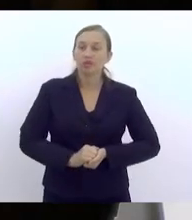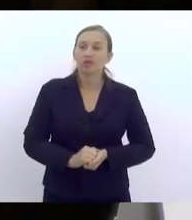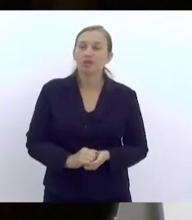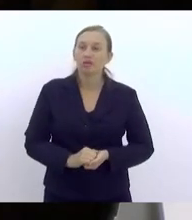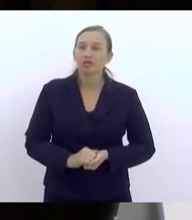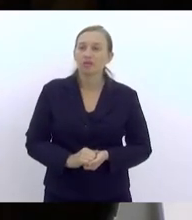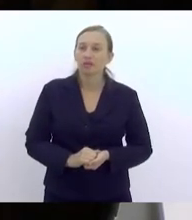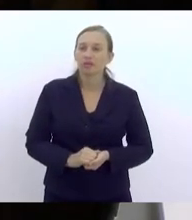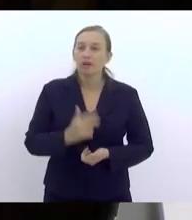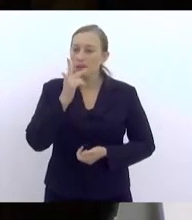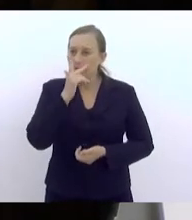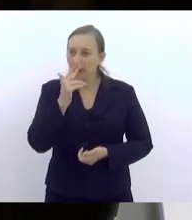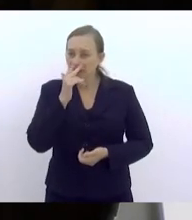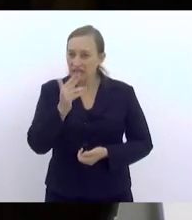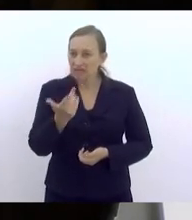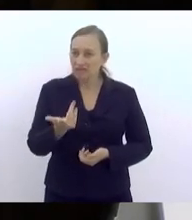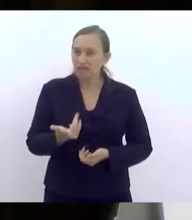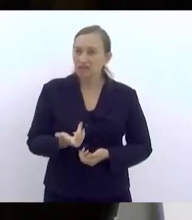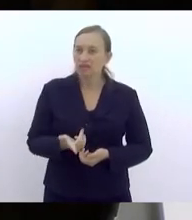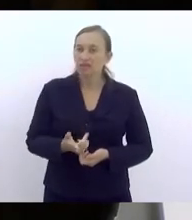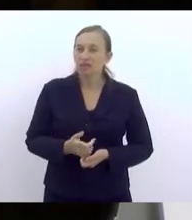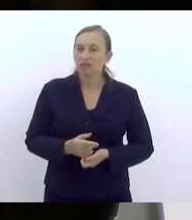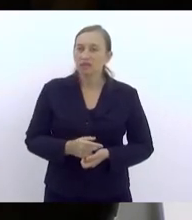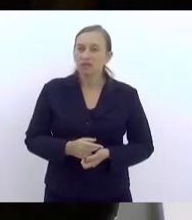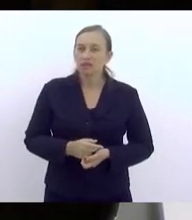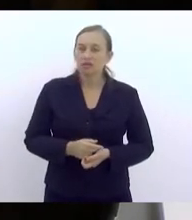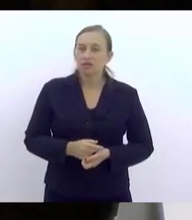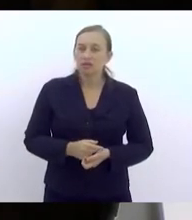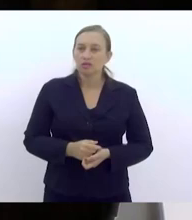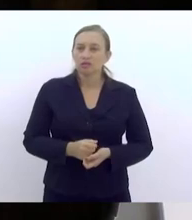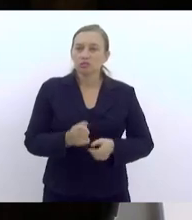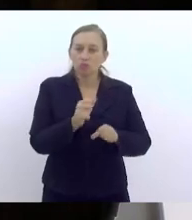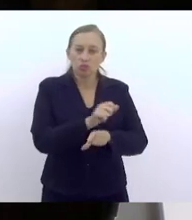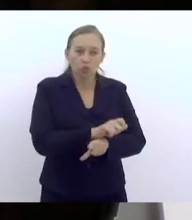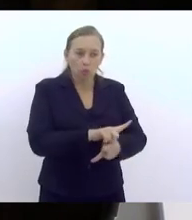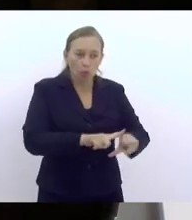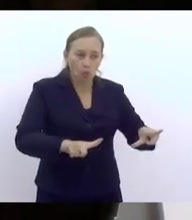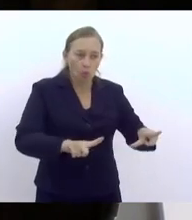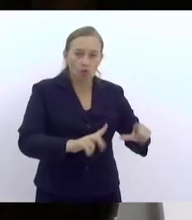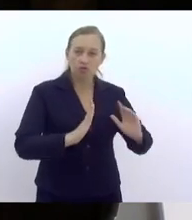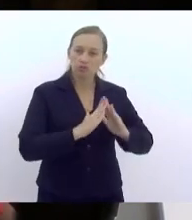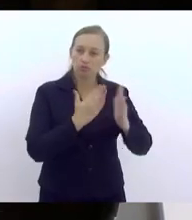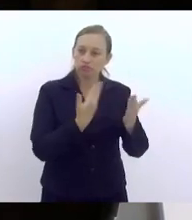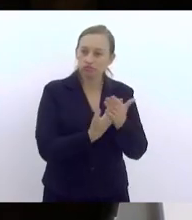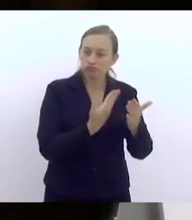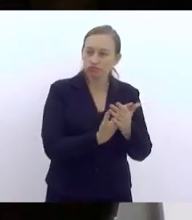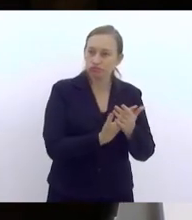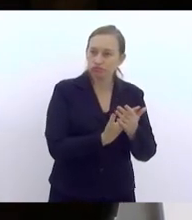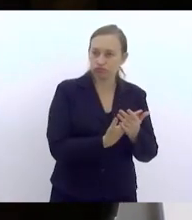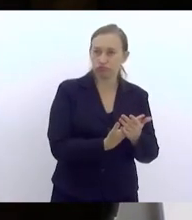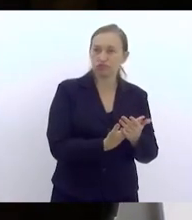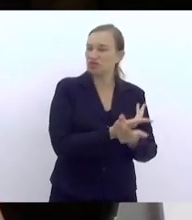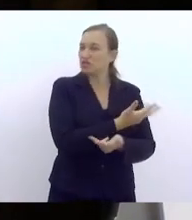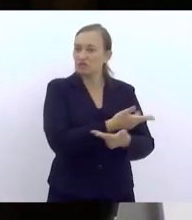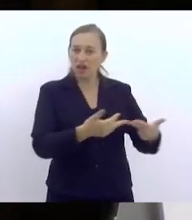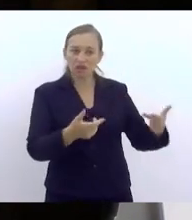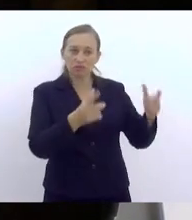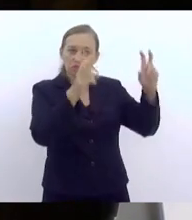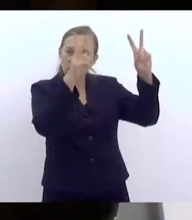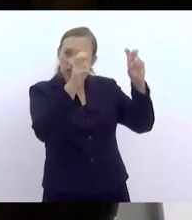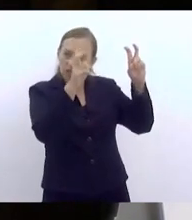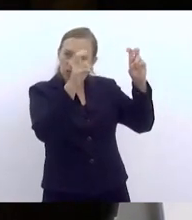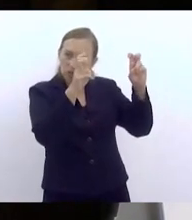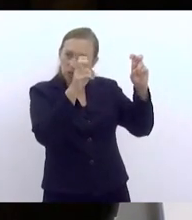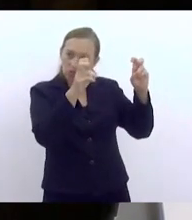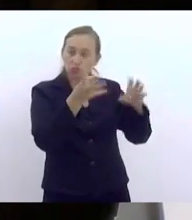Parece que há, ao mesmo tempo que há uma invasão da escola, de uma série de núcleos, de